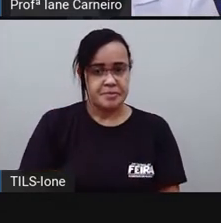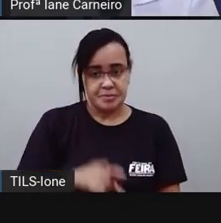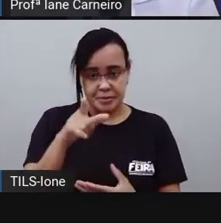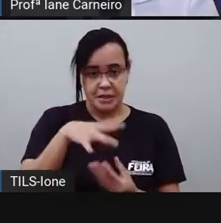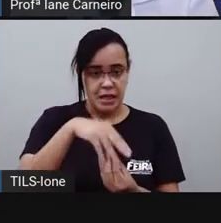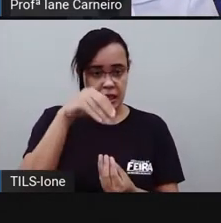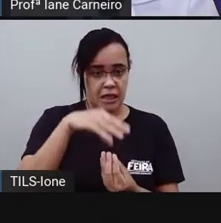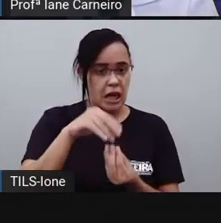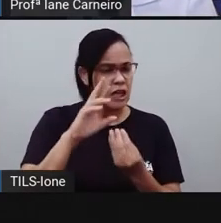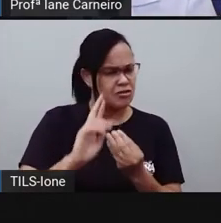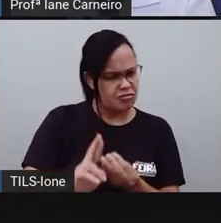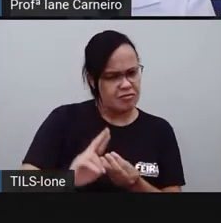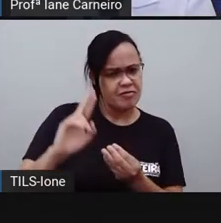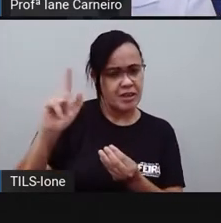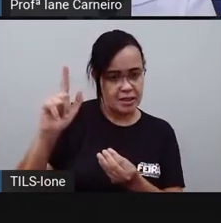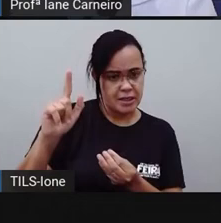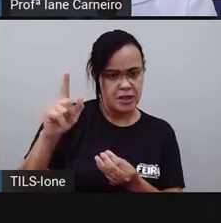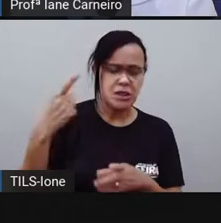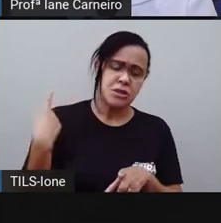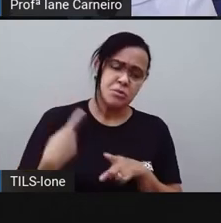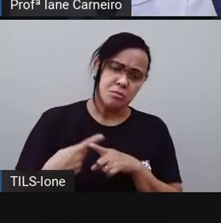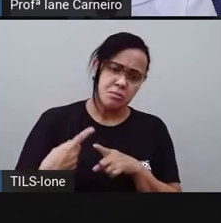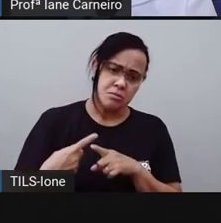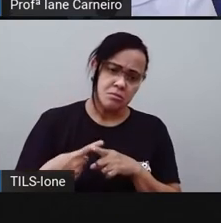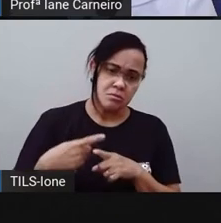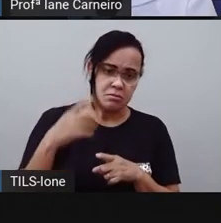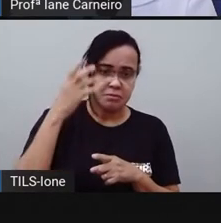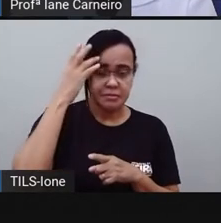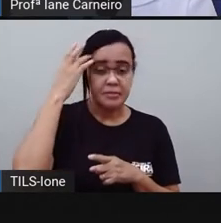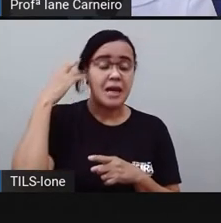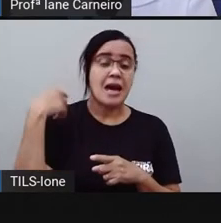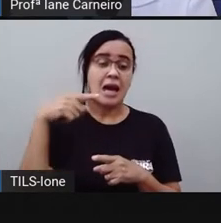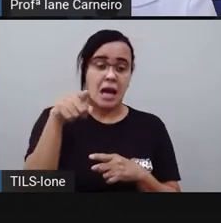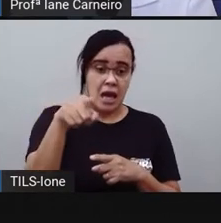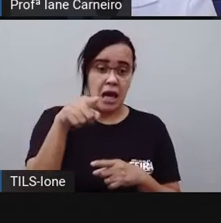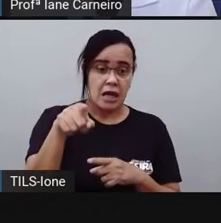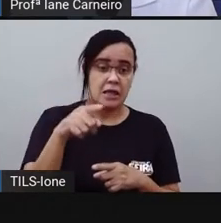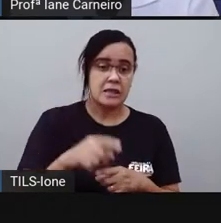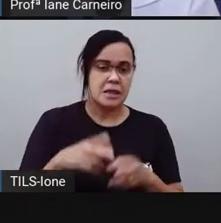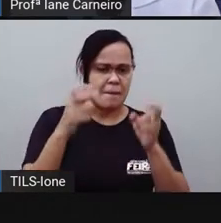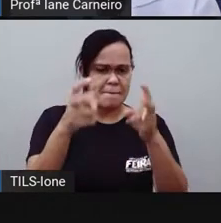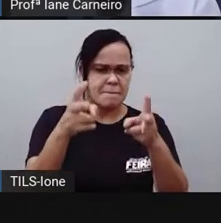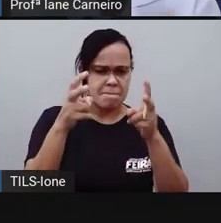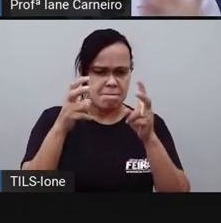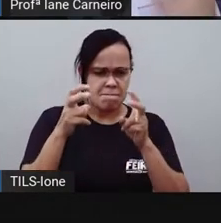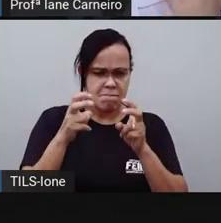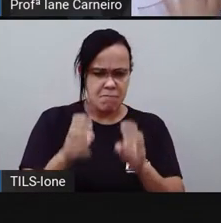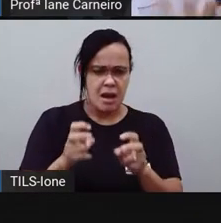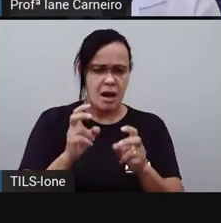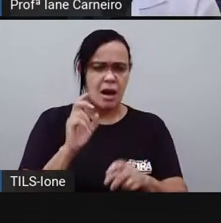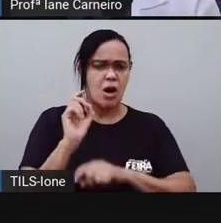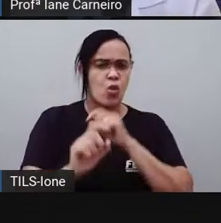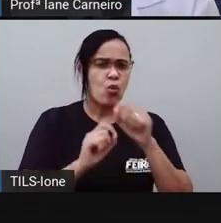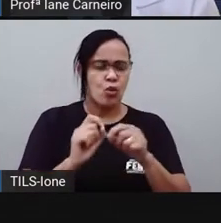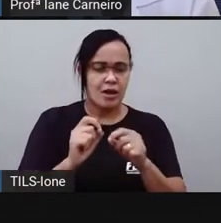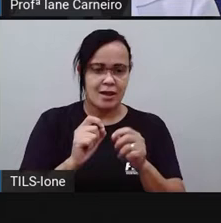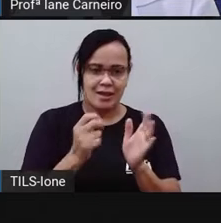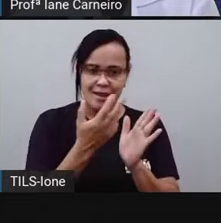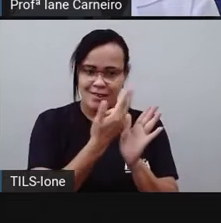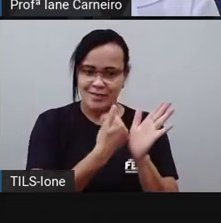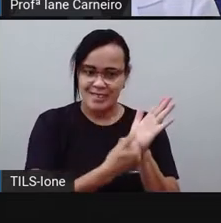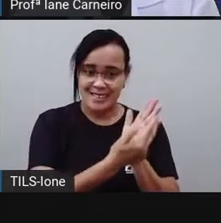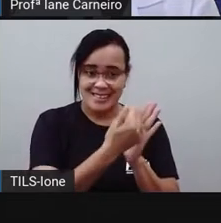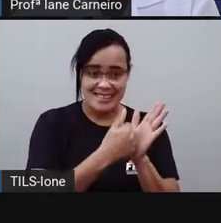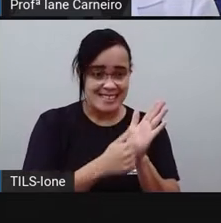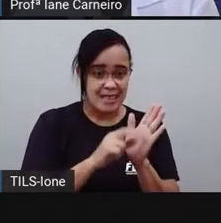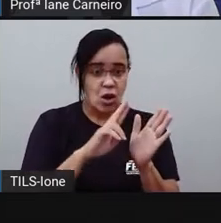Estão percebendo como são diferentes, né? Então nessa aqui, ó, a gente já percebe que não tem a imagem do alimento que vai